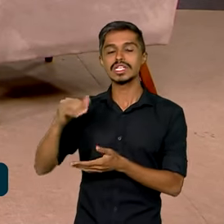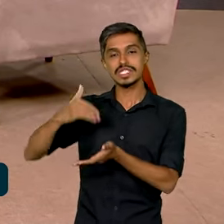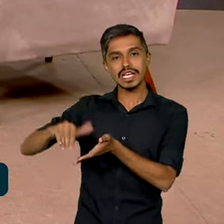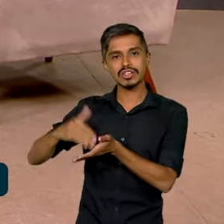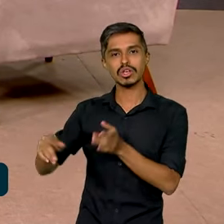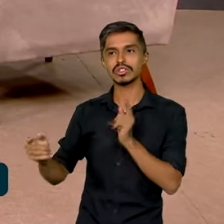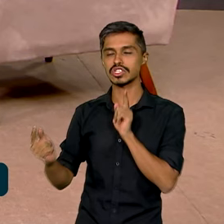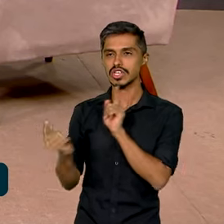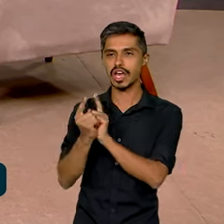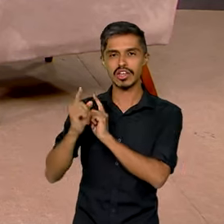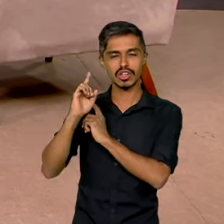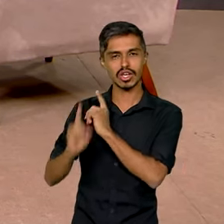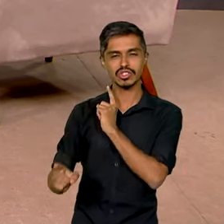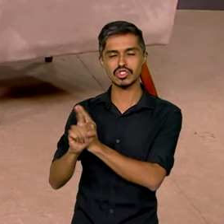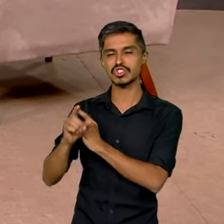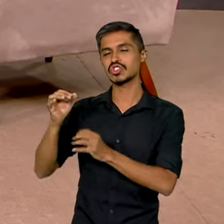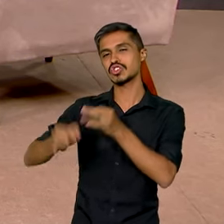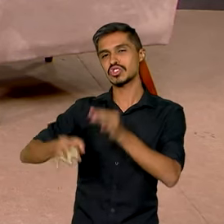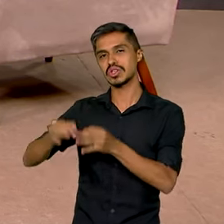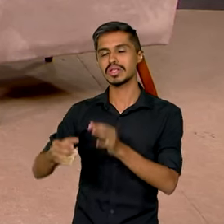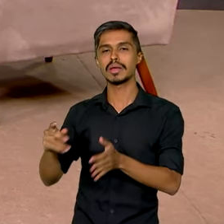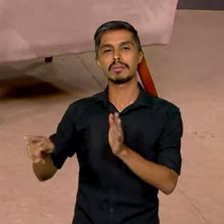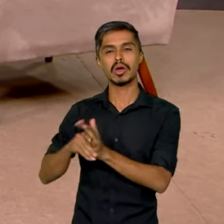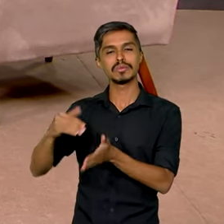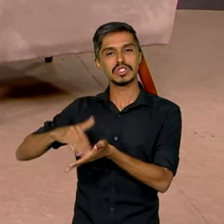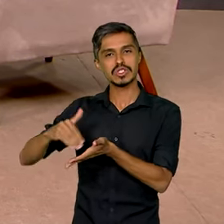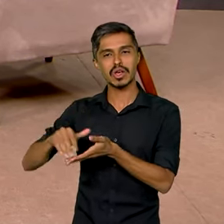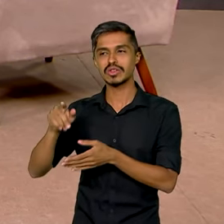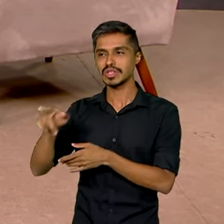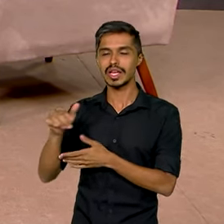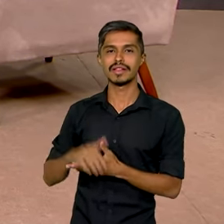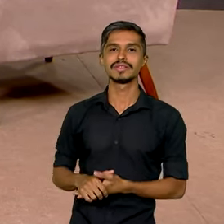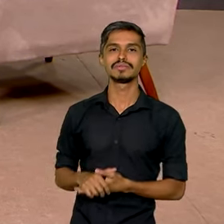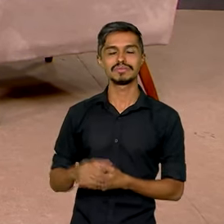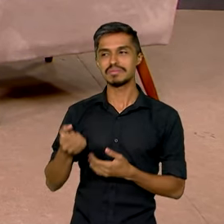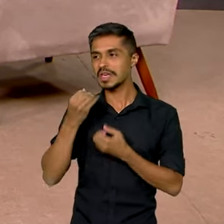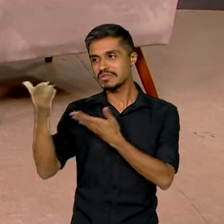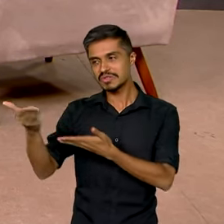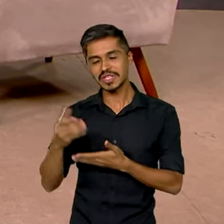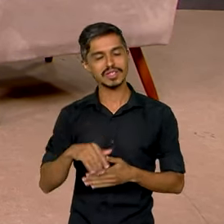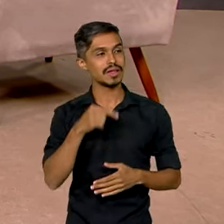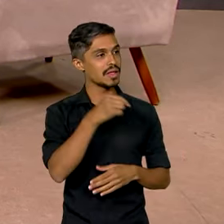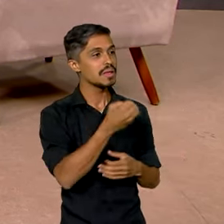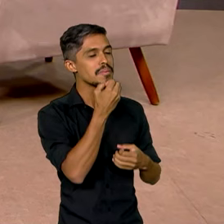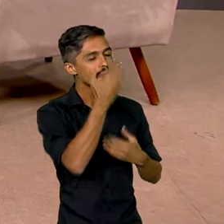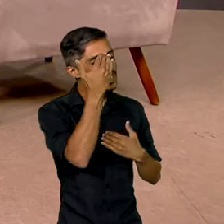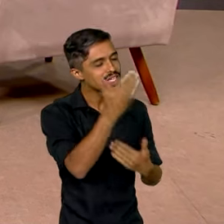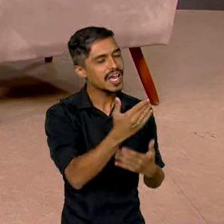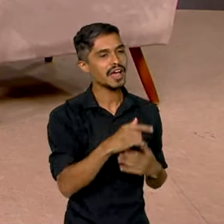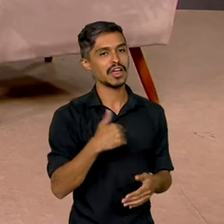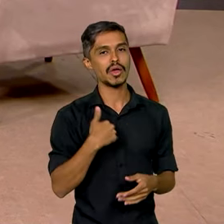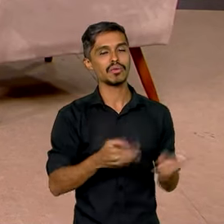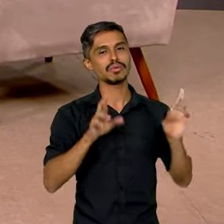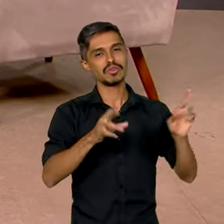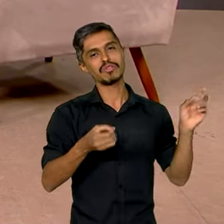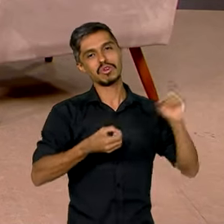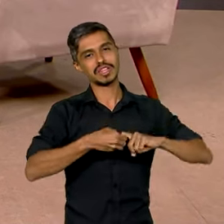de Acesso à Justiça do Ministério da Justiça e Segurança Pública. Volte sempre aqui ao Brasil em dia. Eu é que agradeço e espero voltar para conversarmos mais. Obrigada.